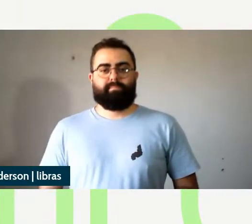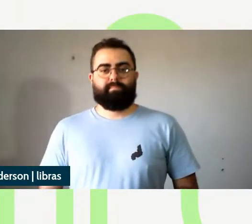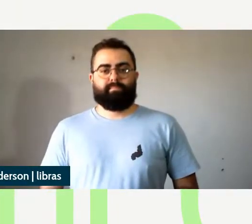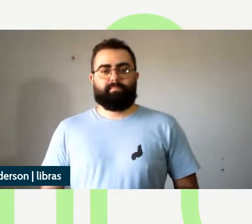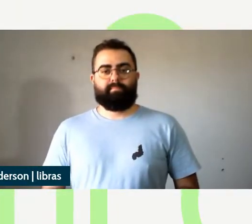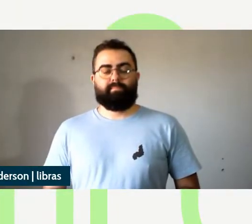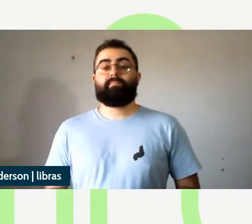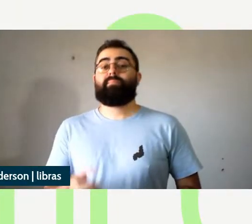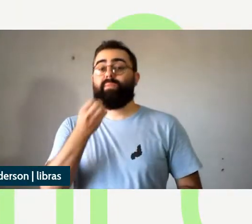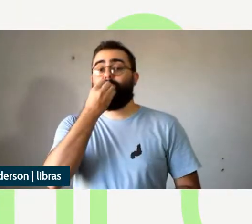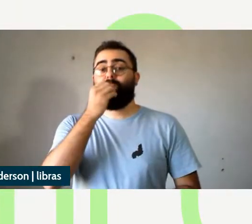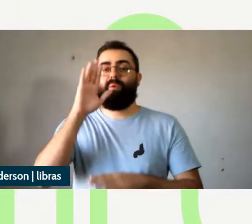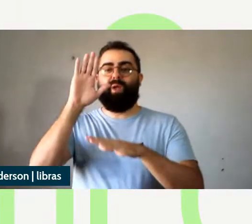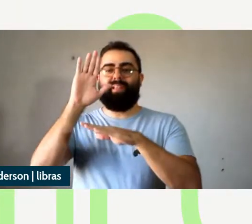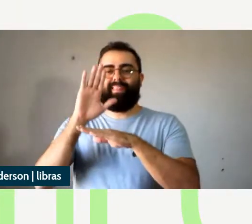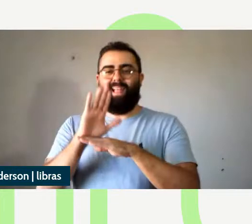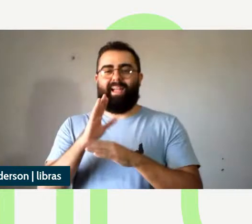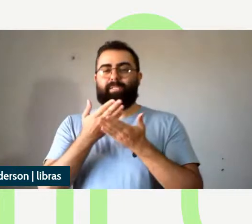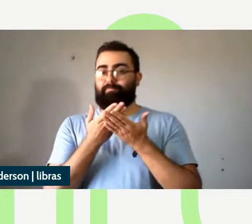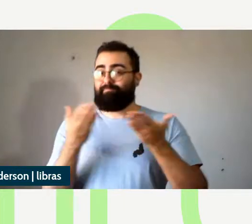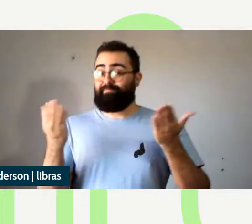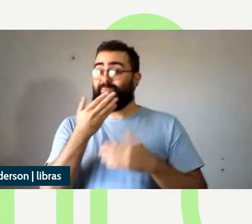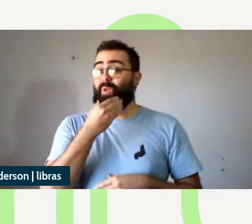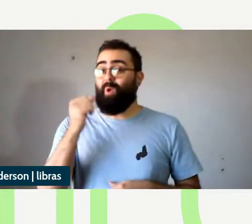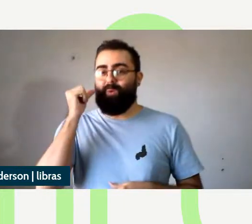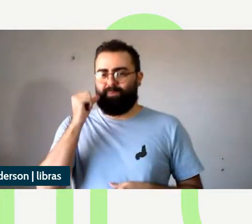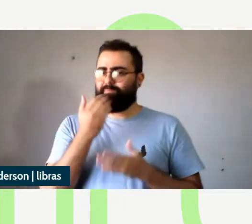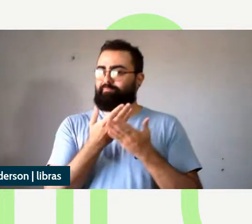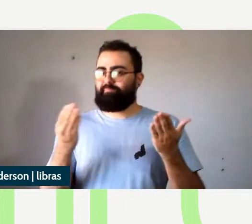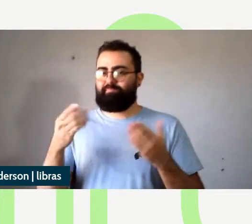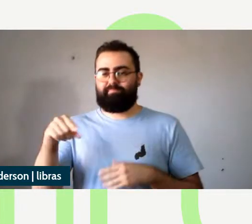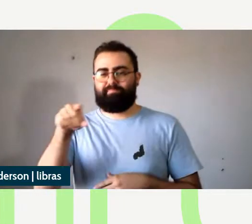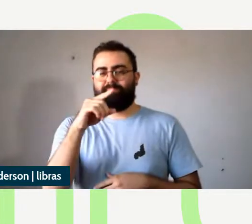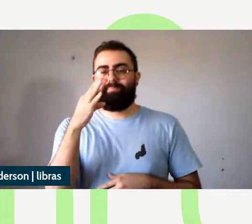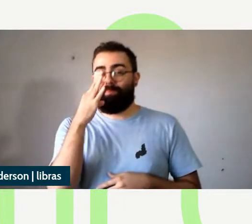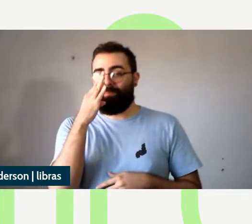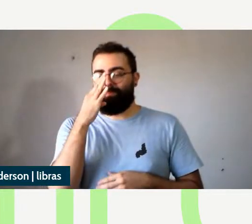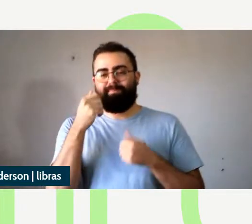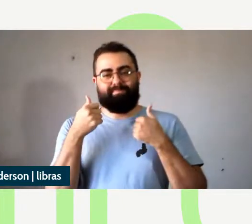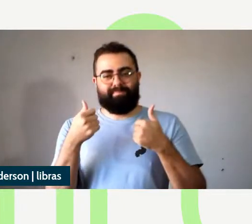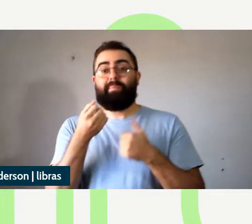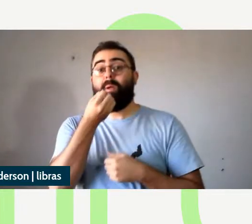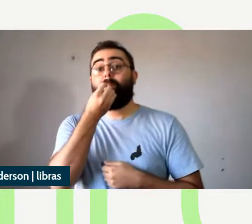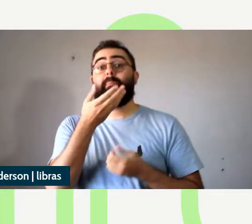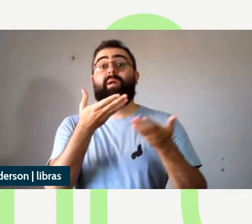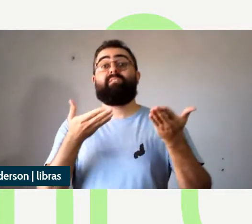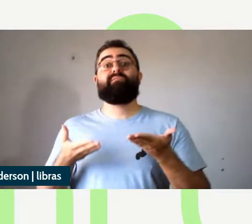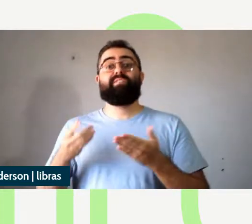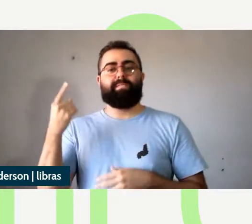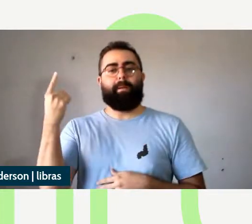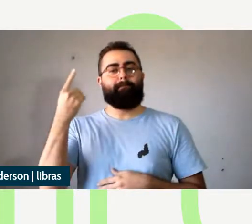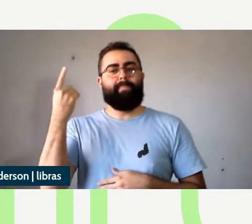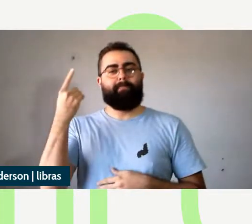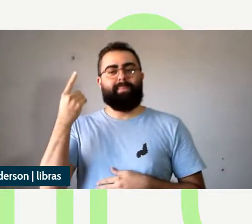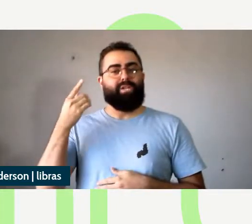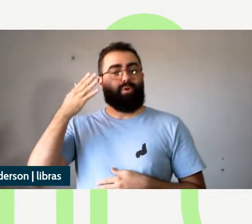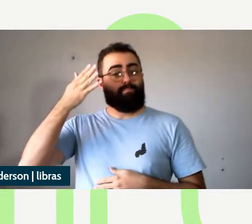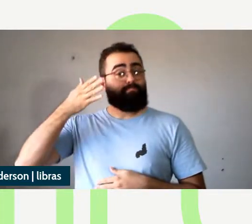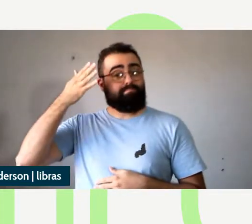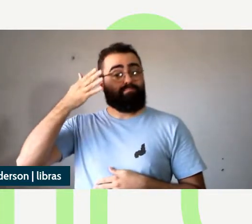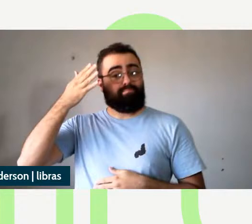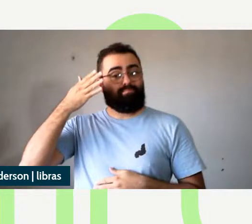Boa tarde a todos e a todos que nos assistem. Sejam muito bem-vindos à primeira sessão de comunicações do